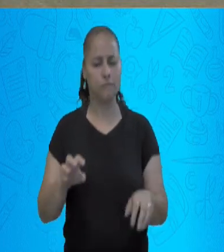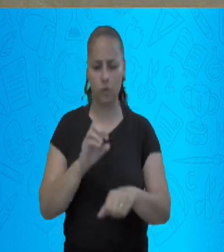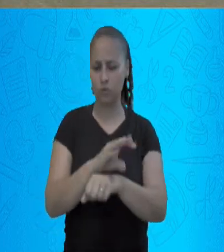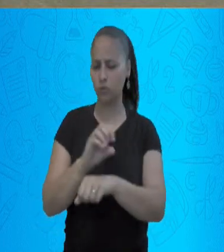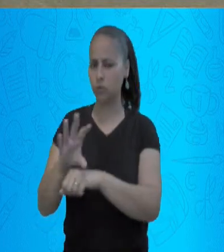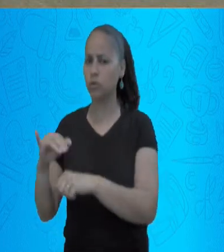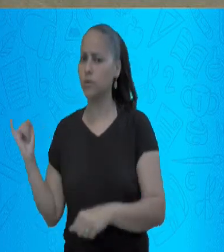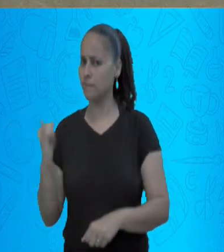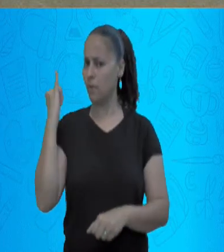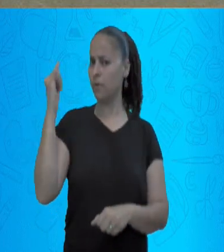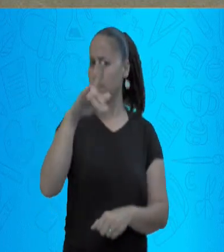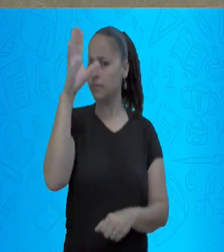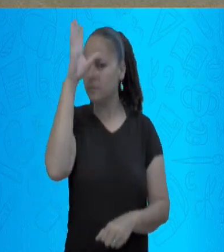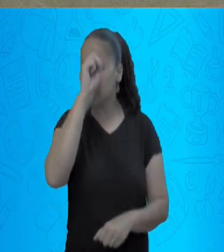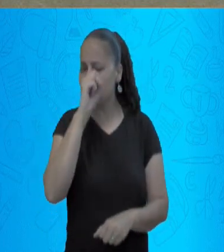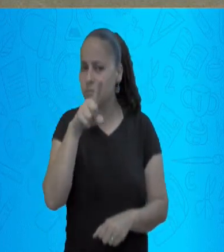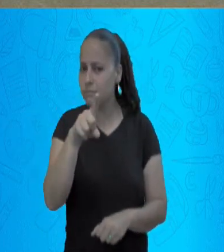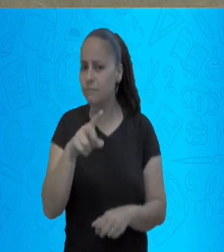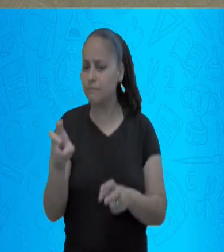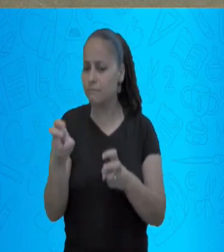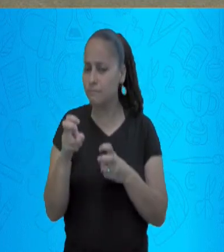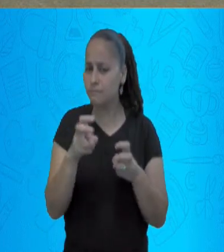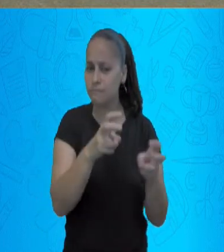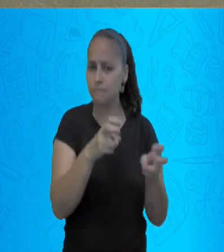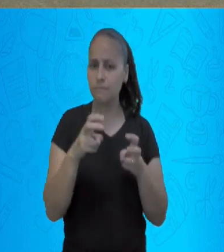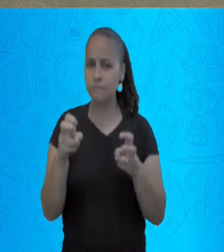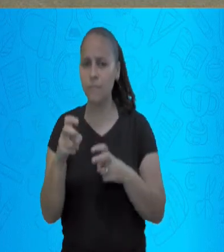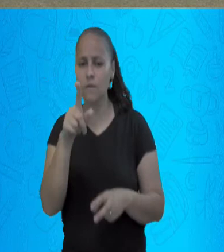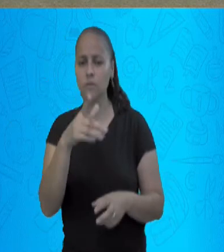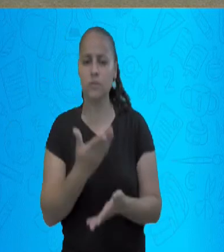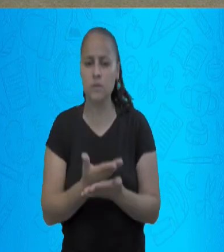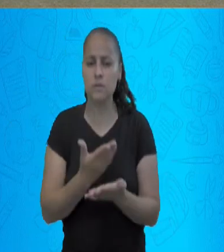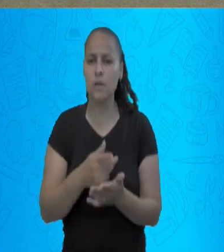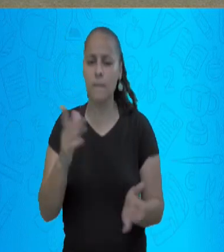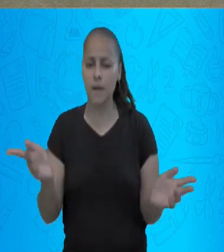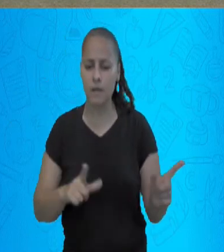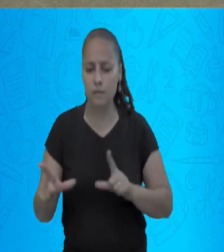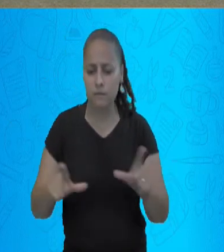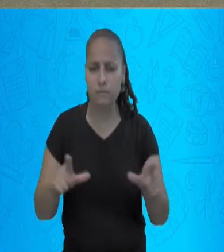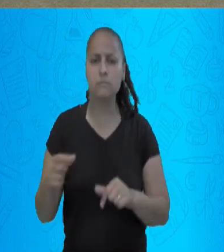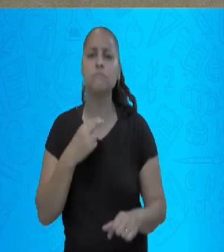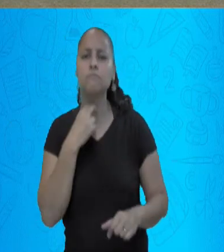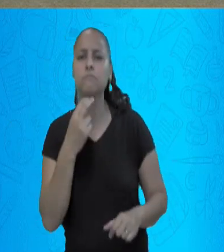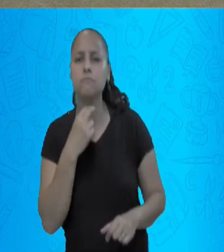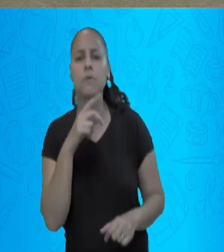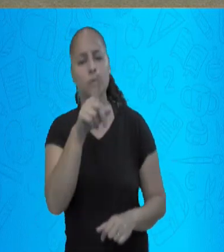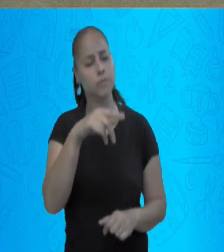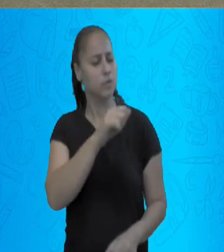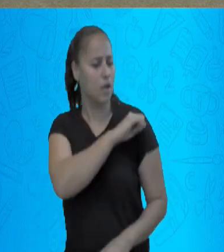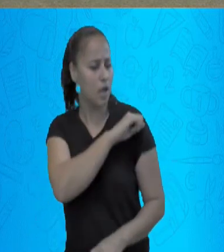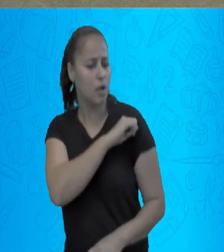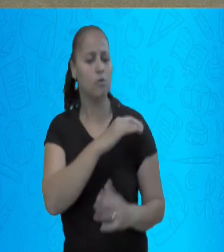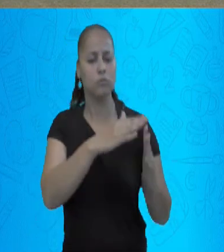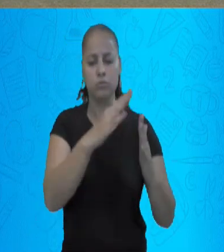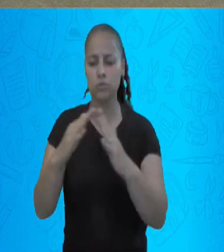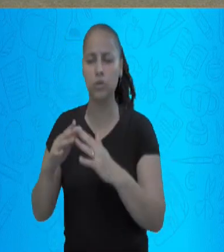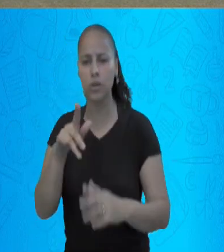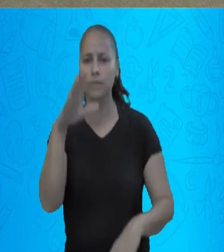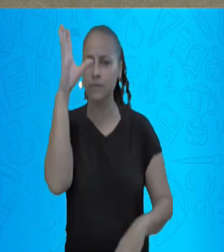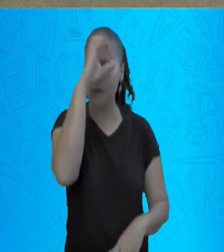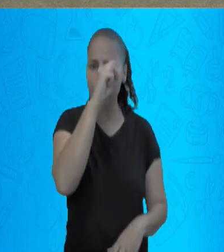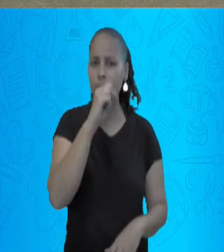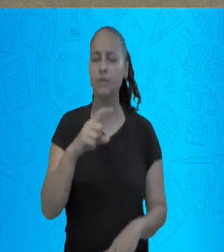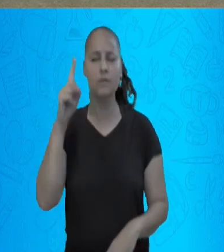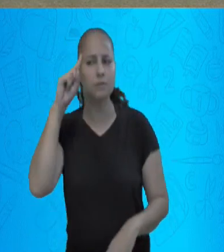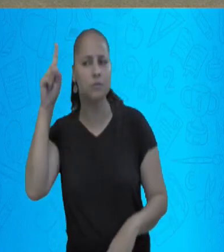valiosas para a gente que trabalha com a voz. E para vocês que são alunos também, são dicas do